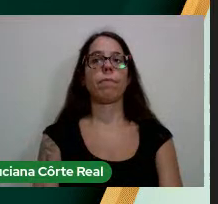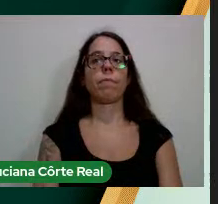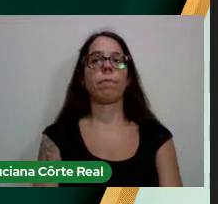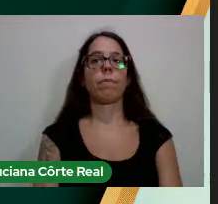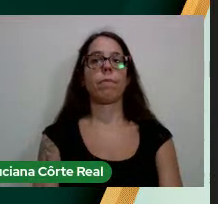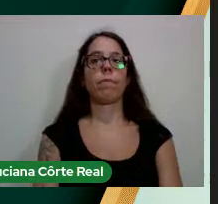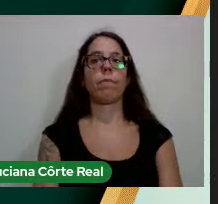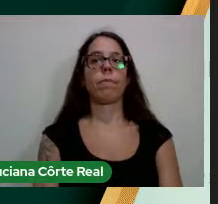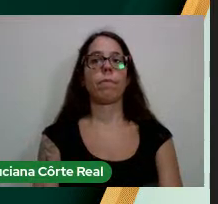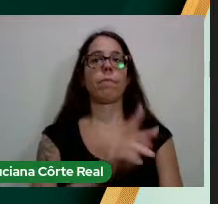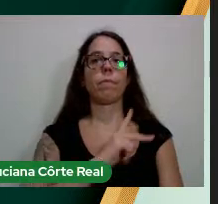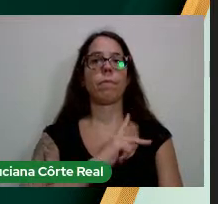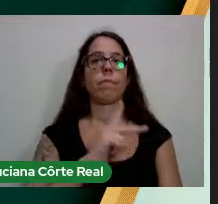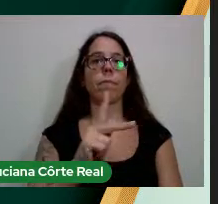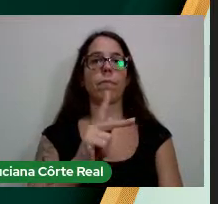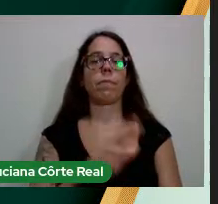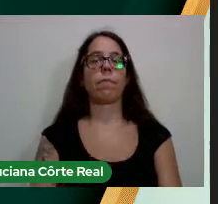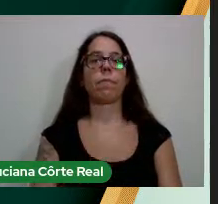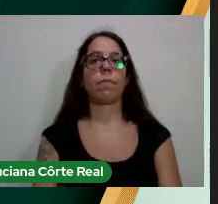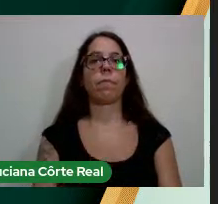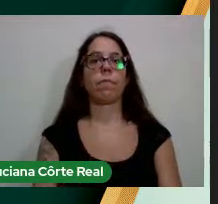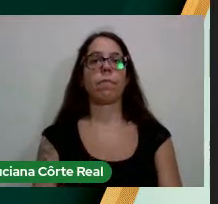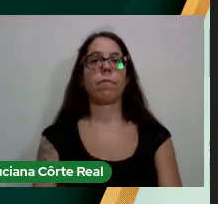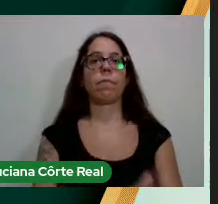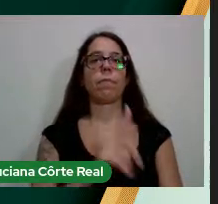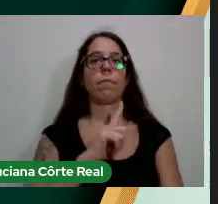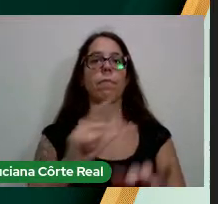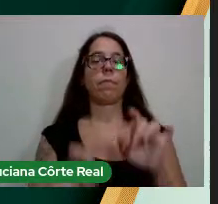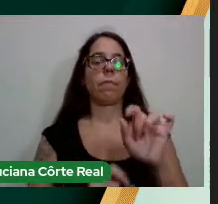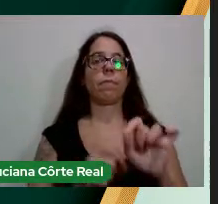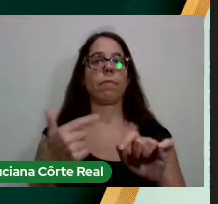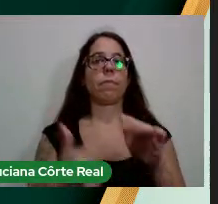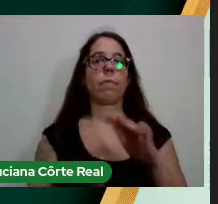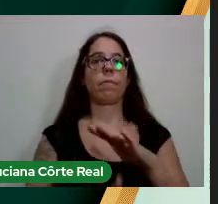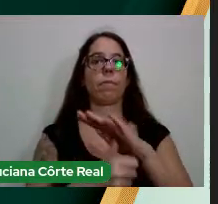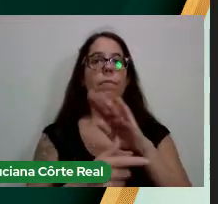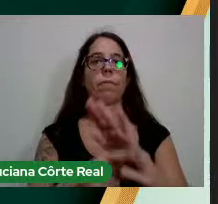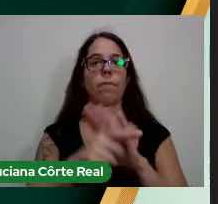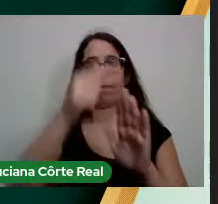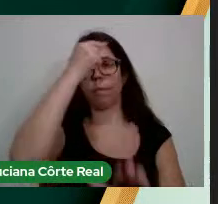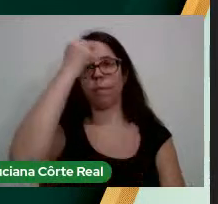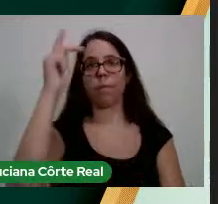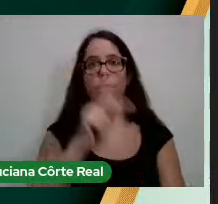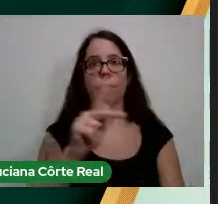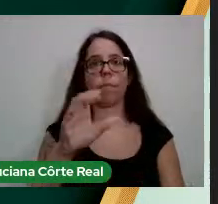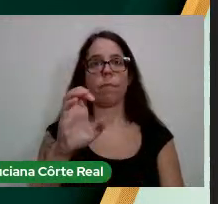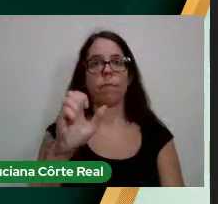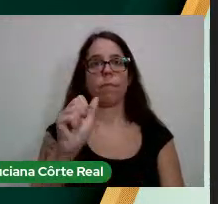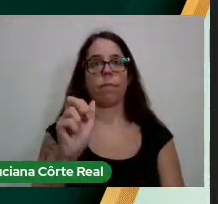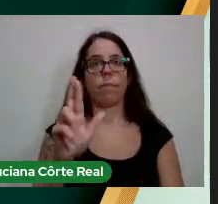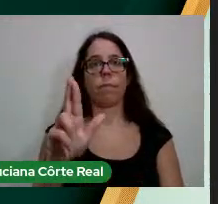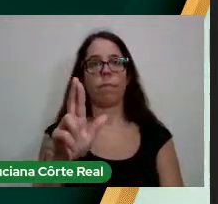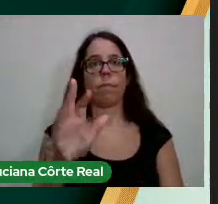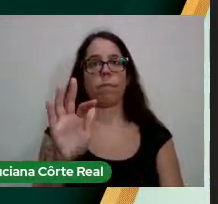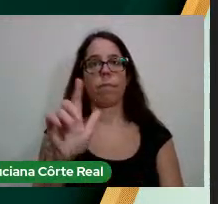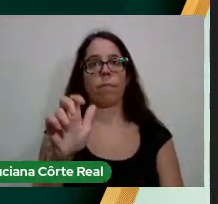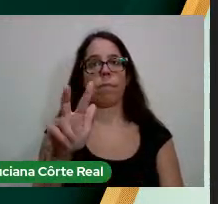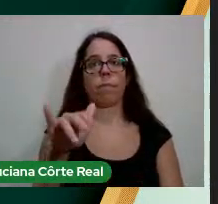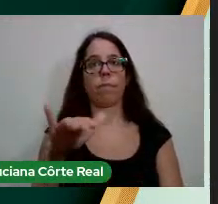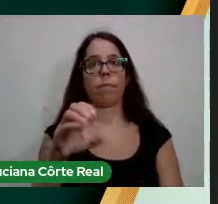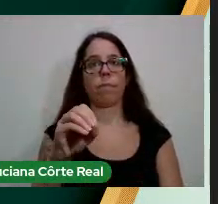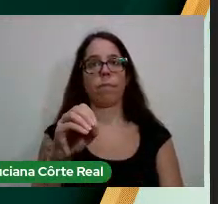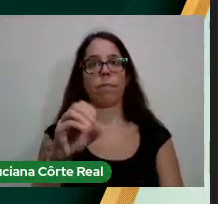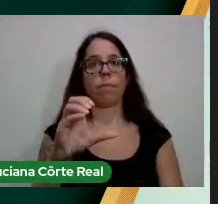Previdindo esta sessão virtual está o senhor pró-reitor de graduação, professor César Claudiano da Cruz